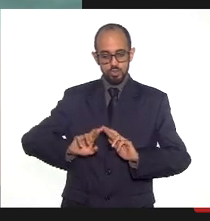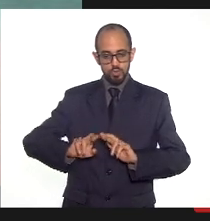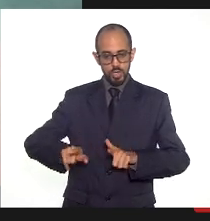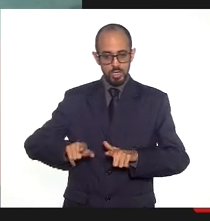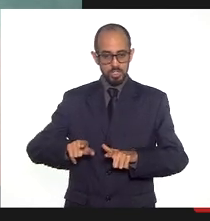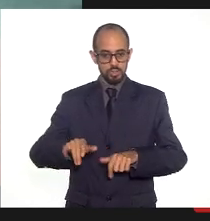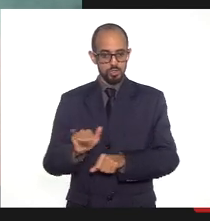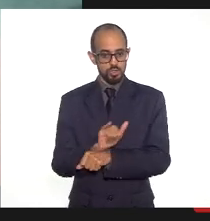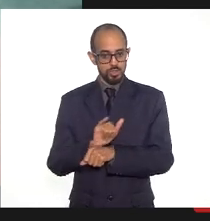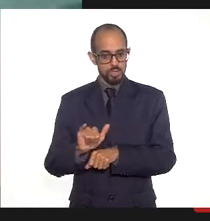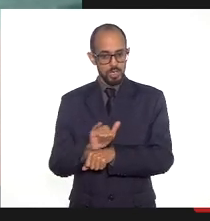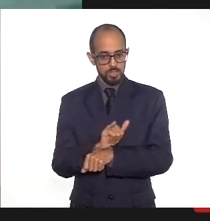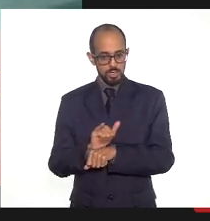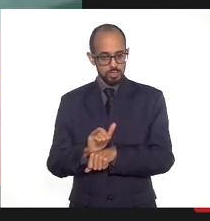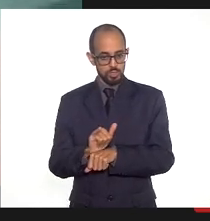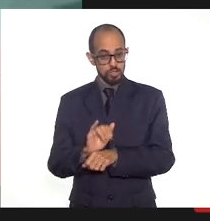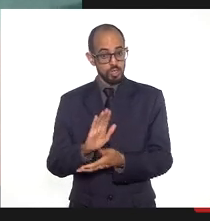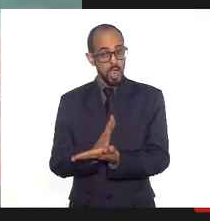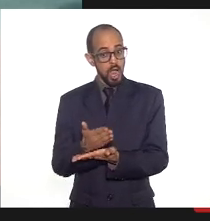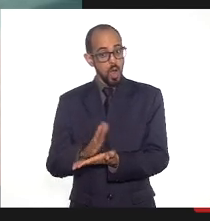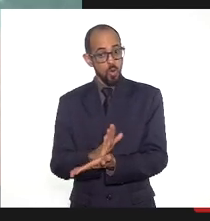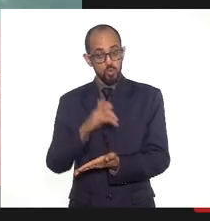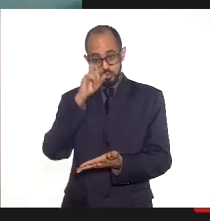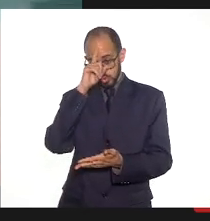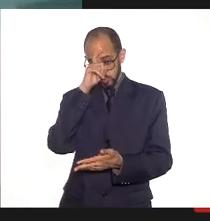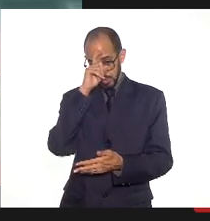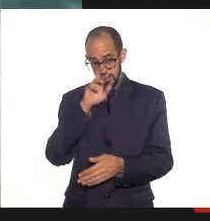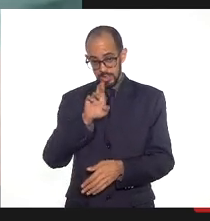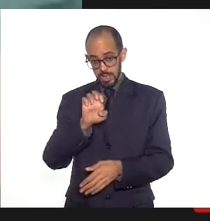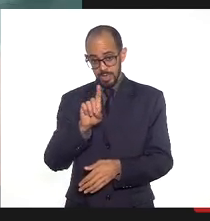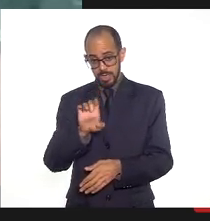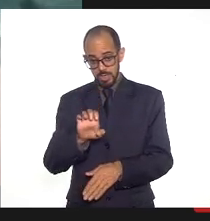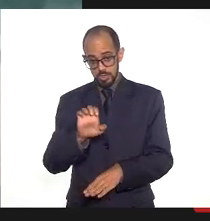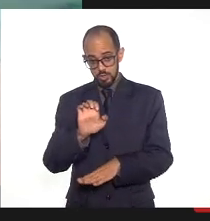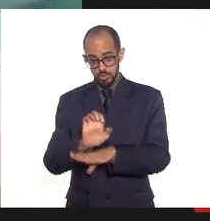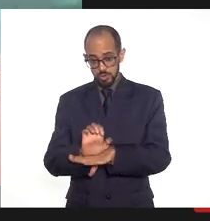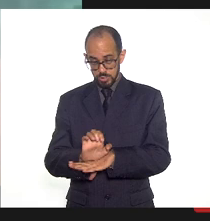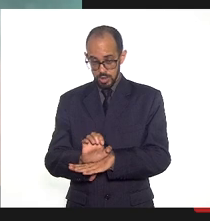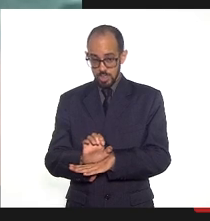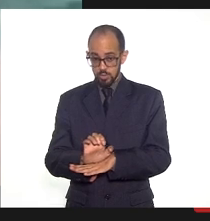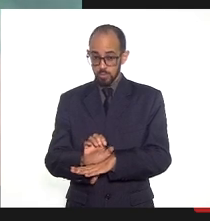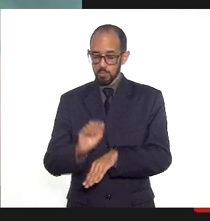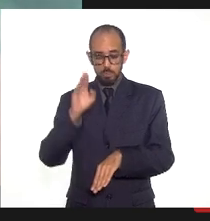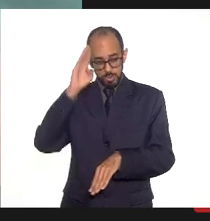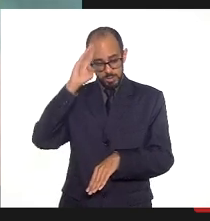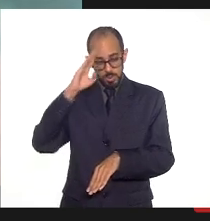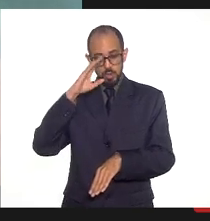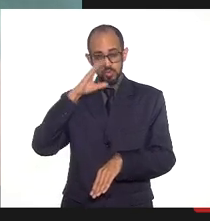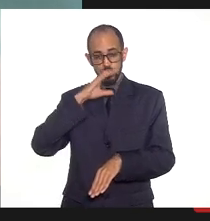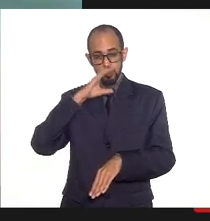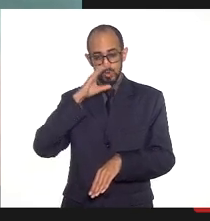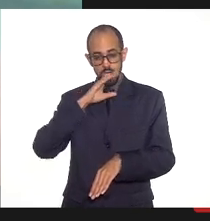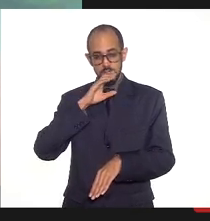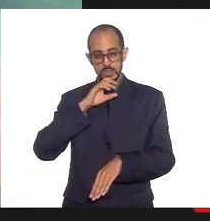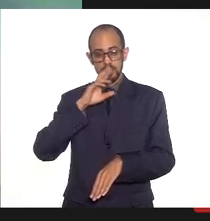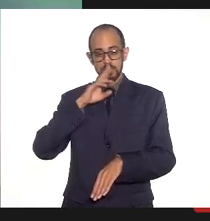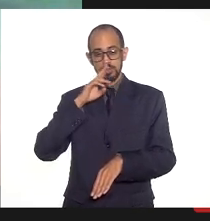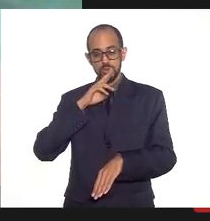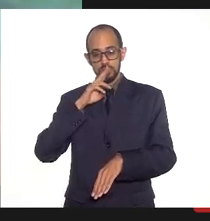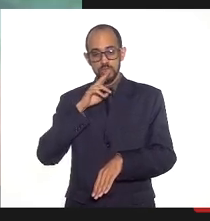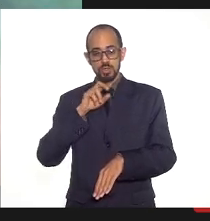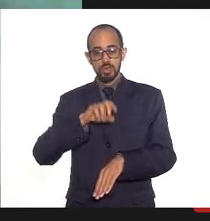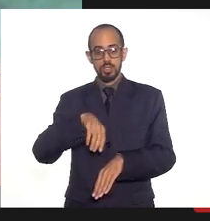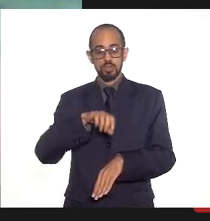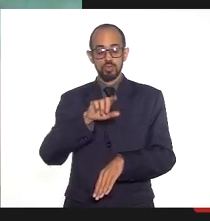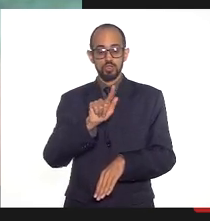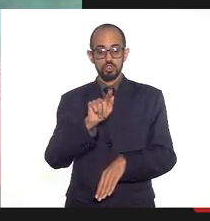dentro de alguns dos hospitais da nossa rede, principalmente os hospitais de urgência e emergência, como os Getúlio, Carlos Chagas e